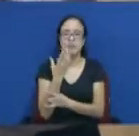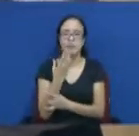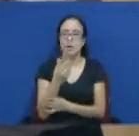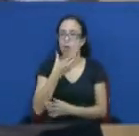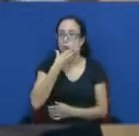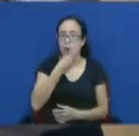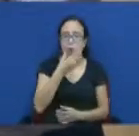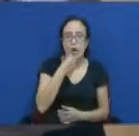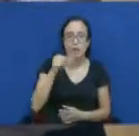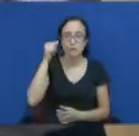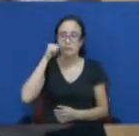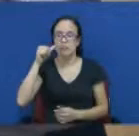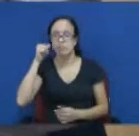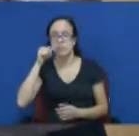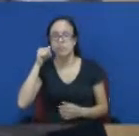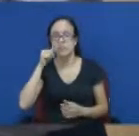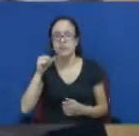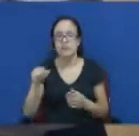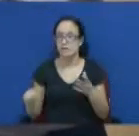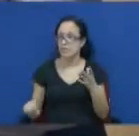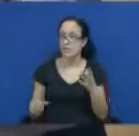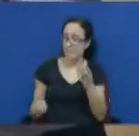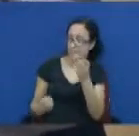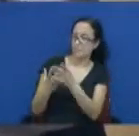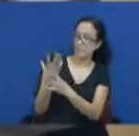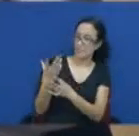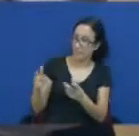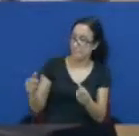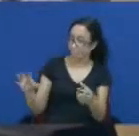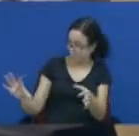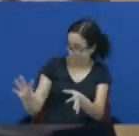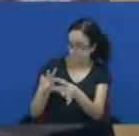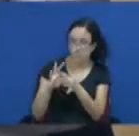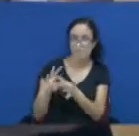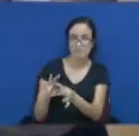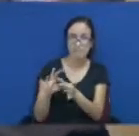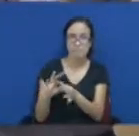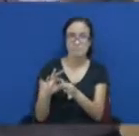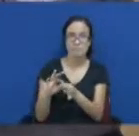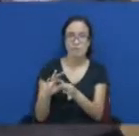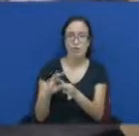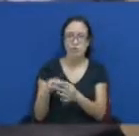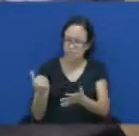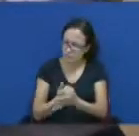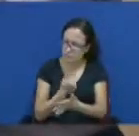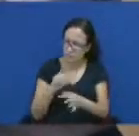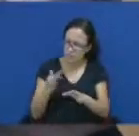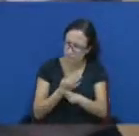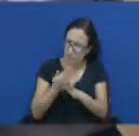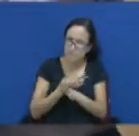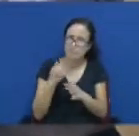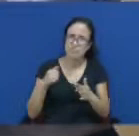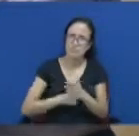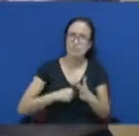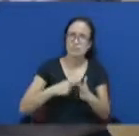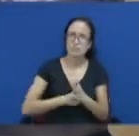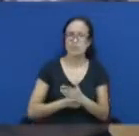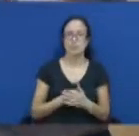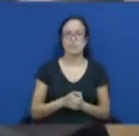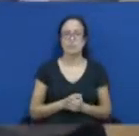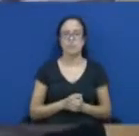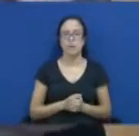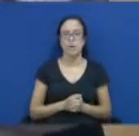com o discurso que vai nos unir. Mas existe uma coisa que nos une aqui e isso é inquestionável, o tema